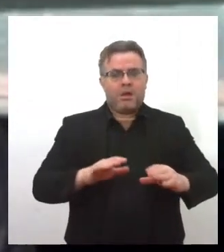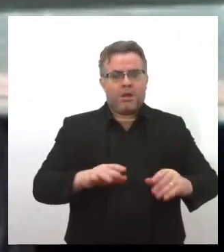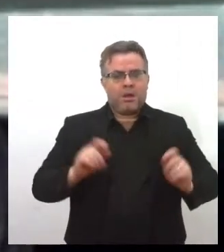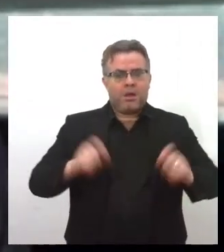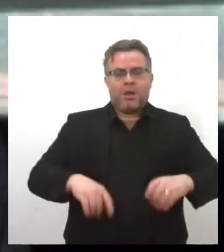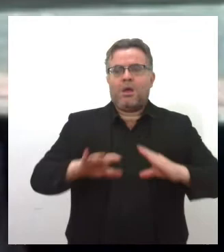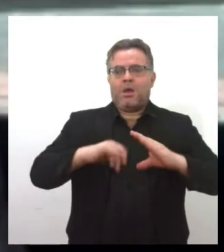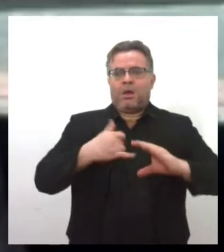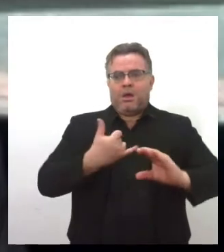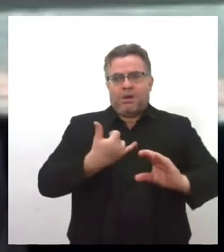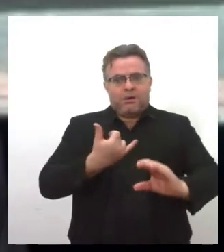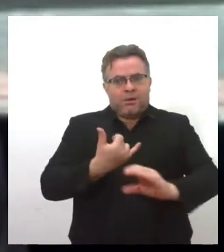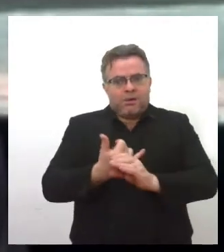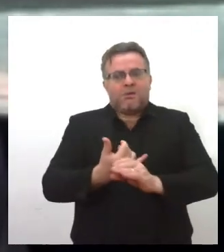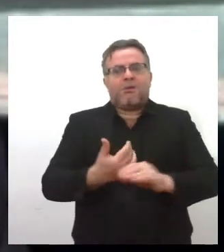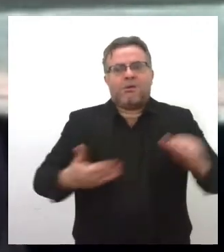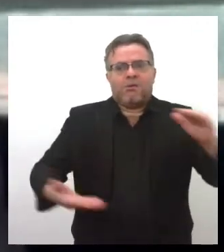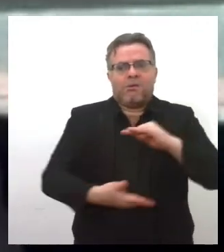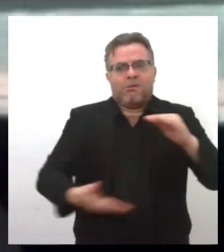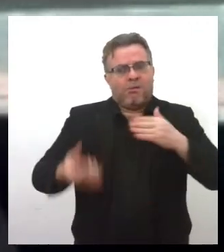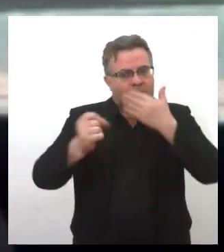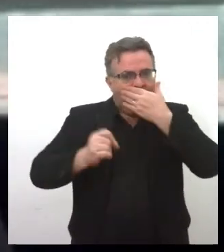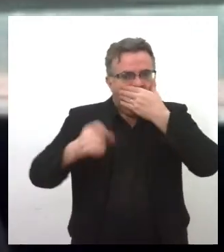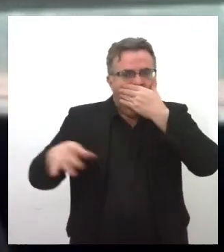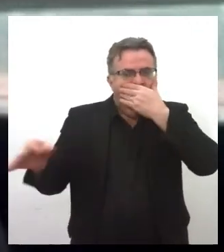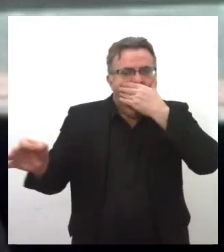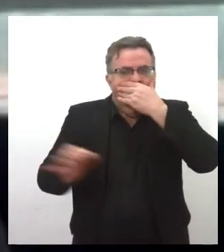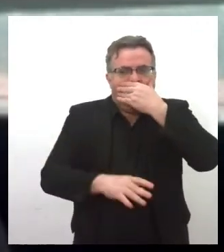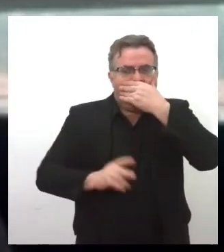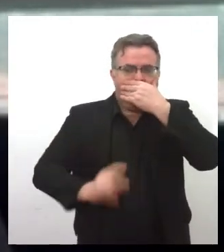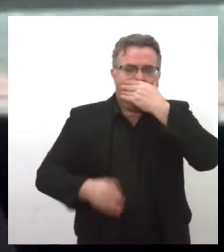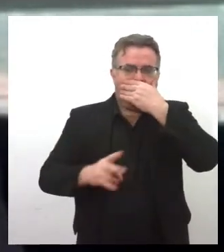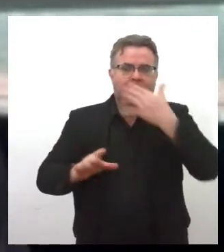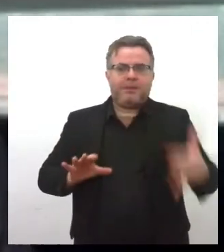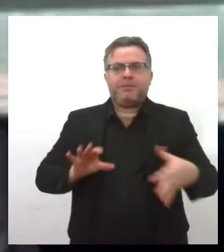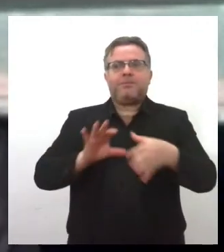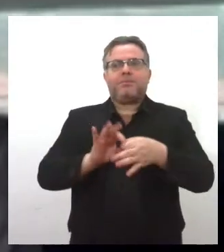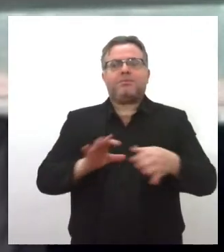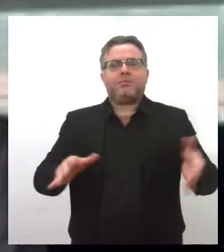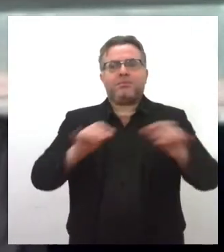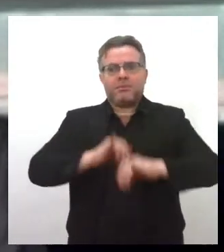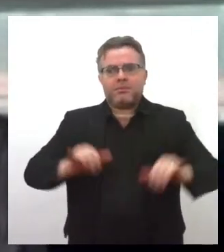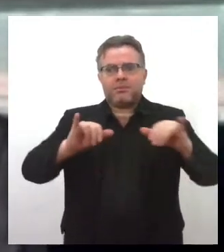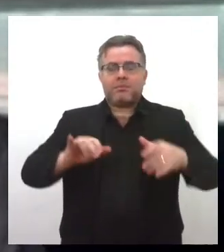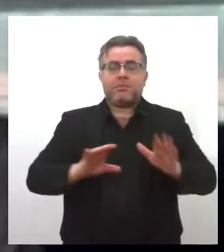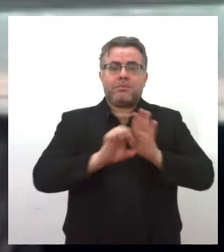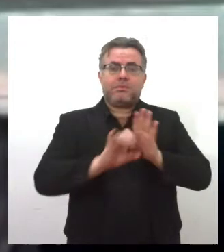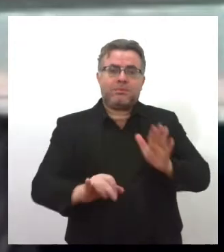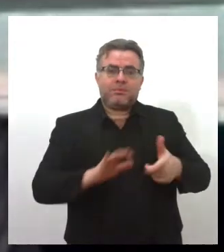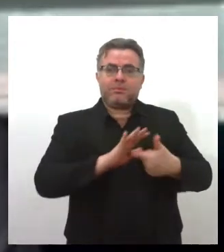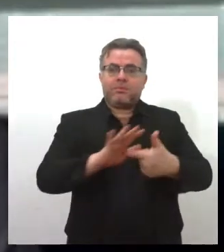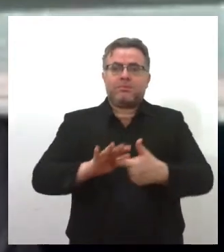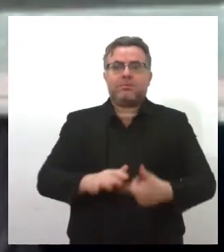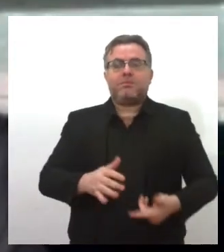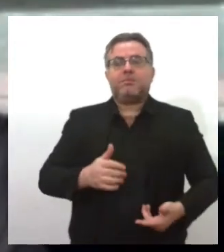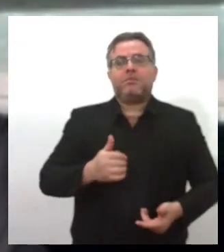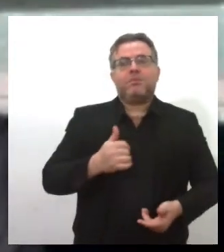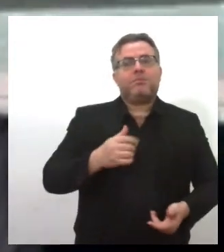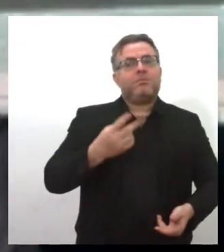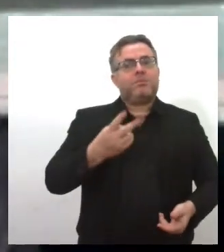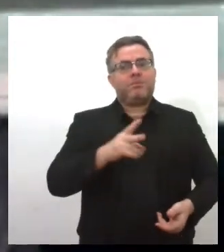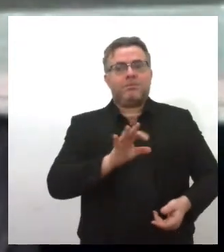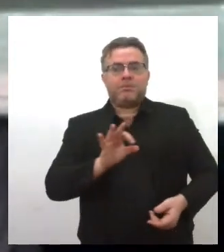YouTube do Sebrae Sergipe. O Sebrae é um parceiro nosso aí no lançamento desse Edital. E a partir das 14 horas,